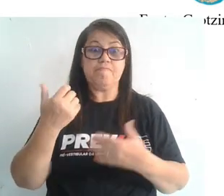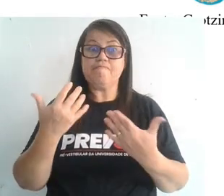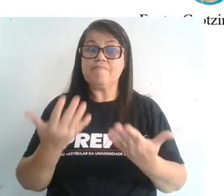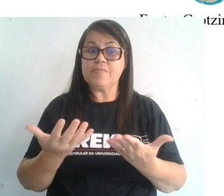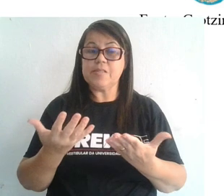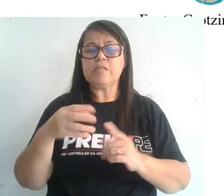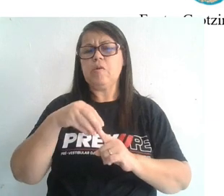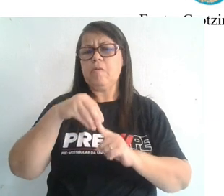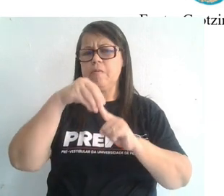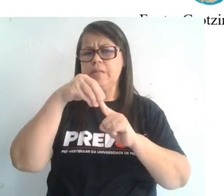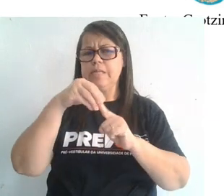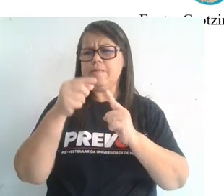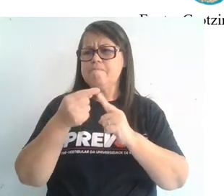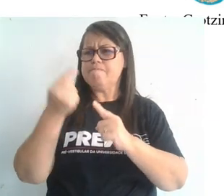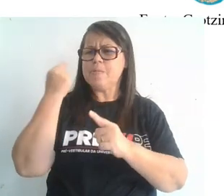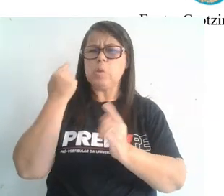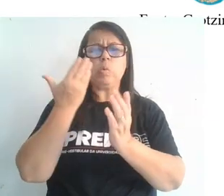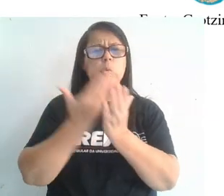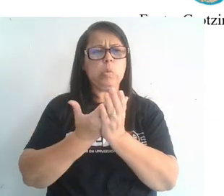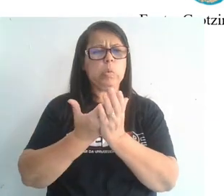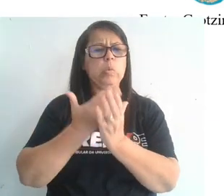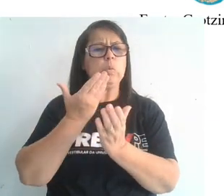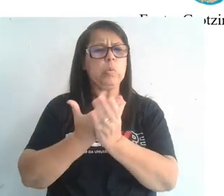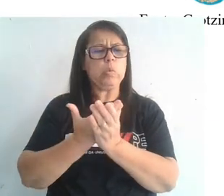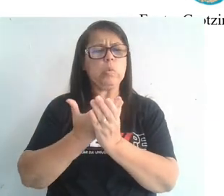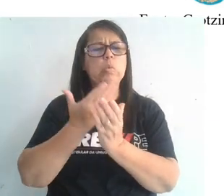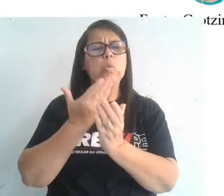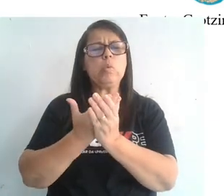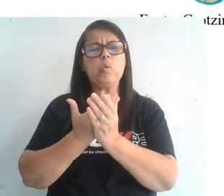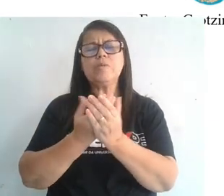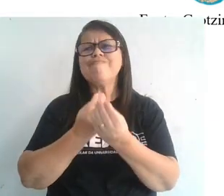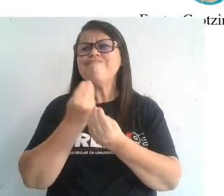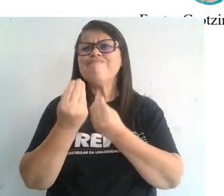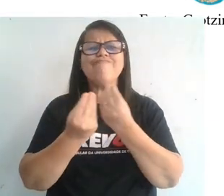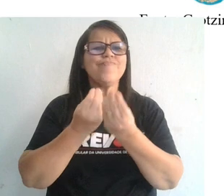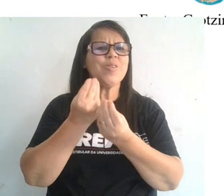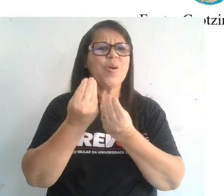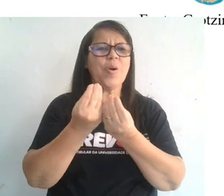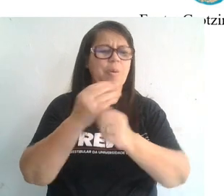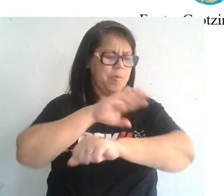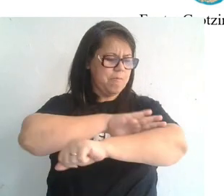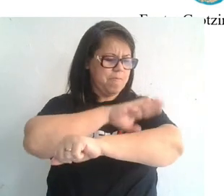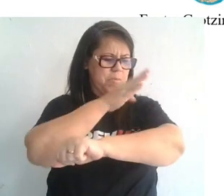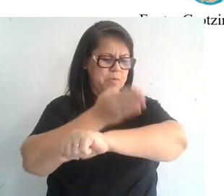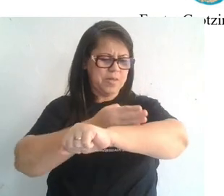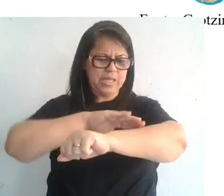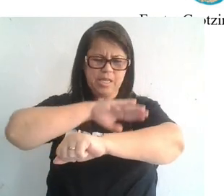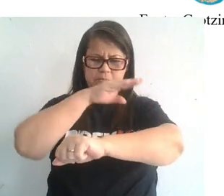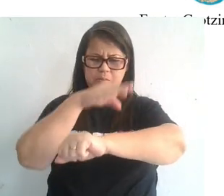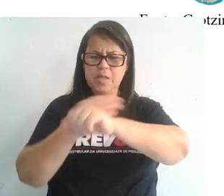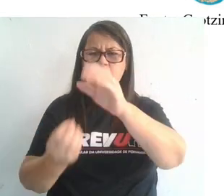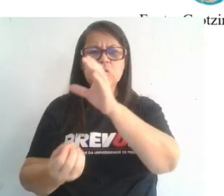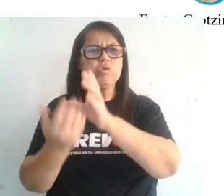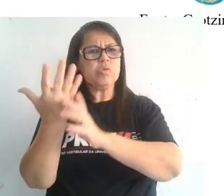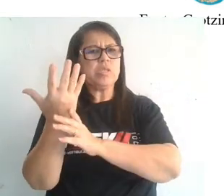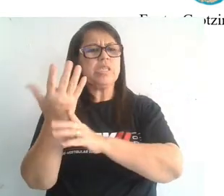fundamentada a partir de estudos sobre como se formaram as montanhas, os eventos sísmicos,